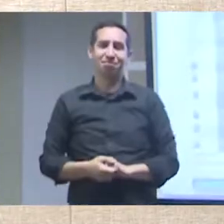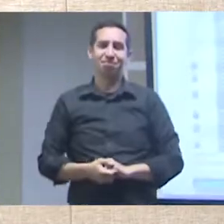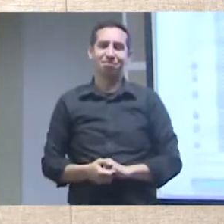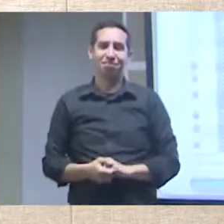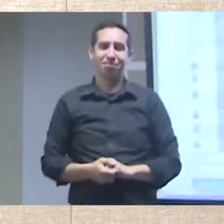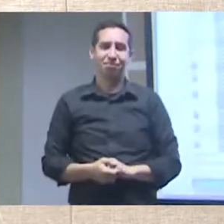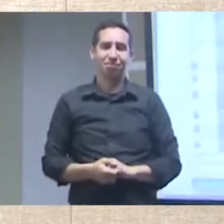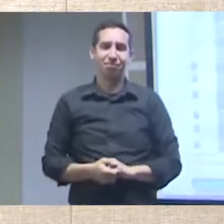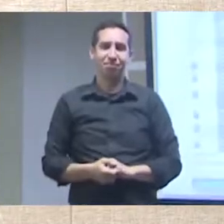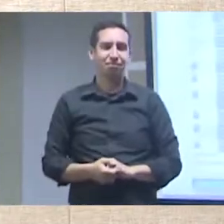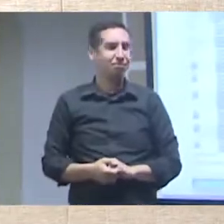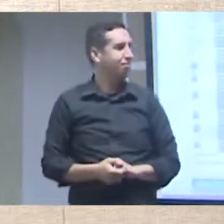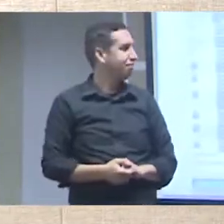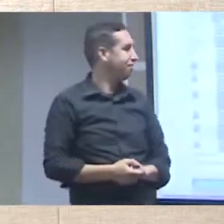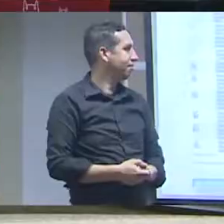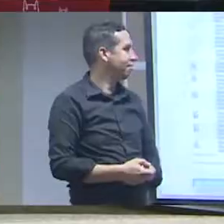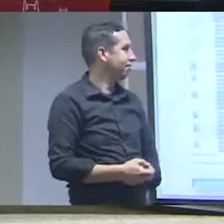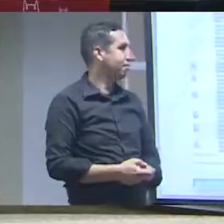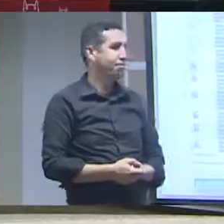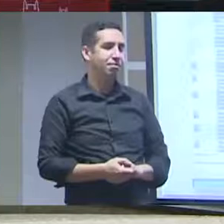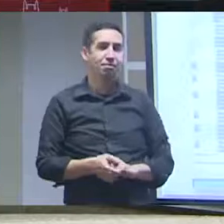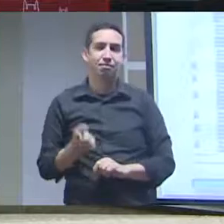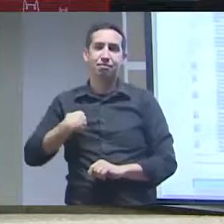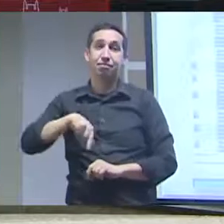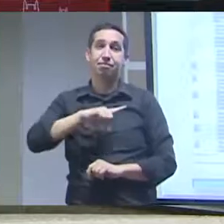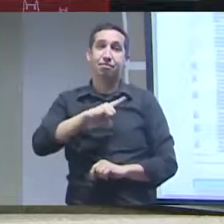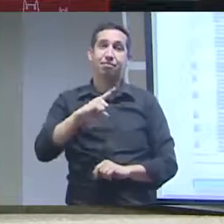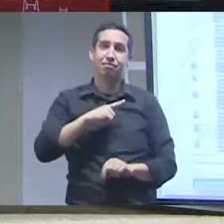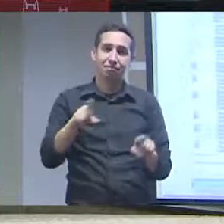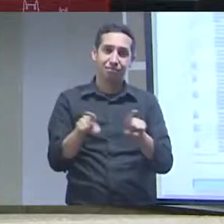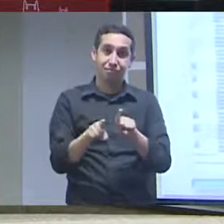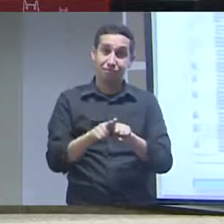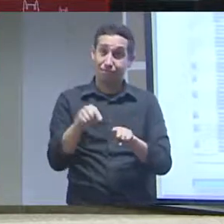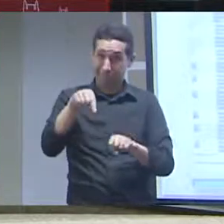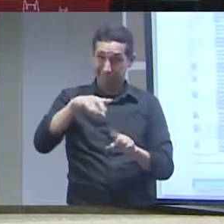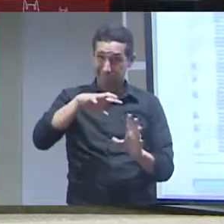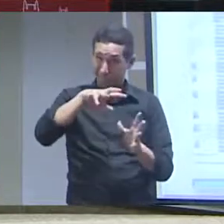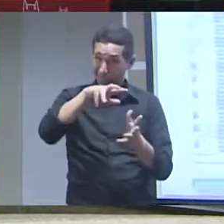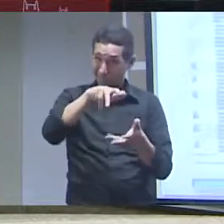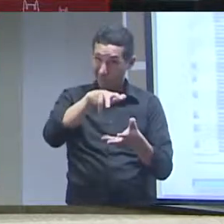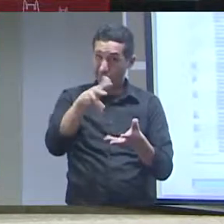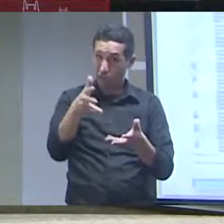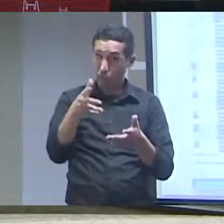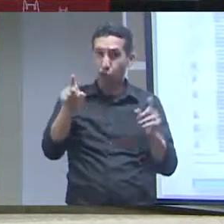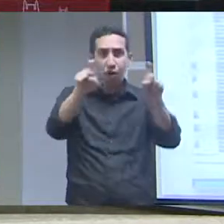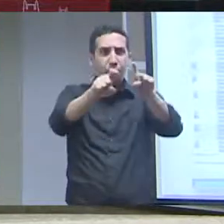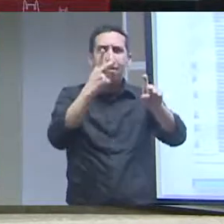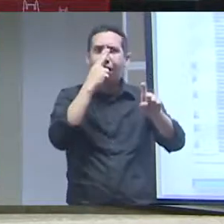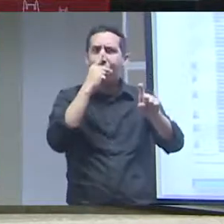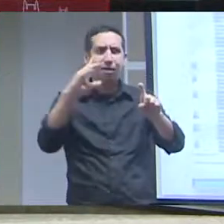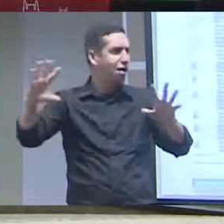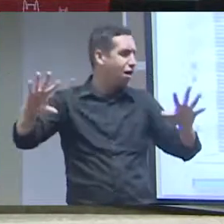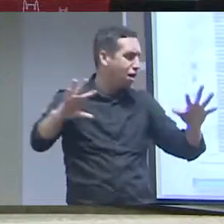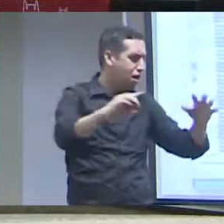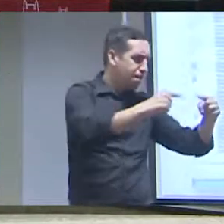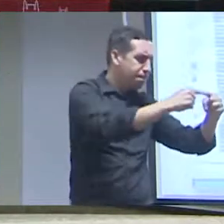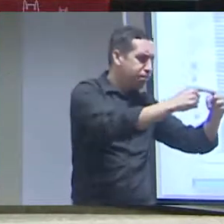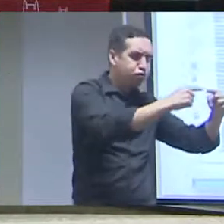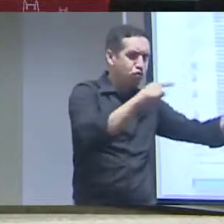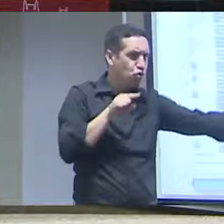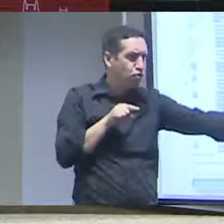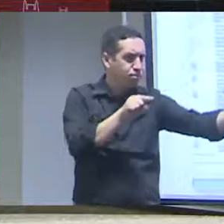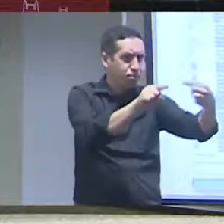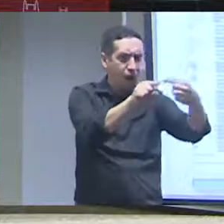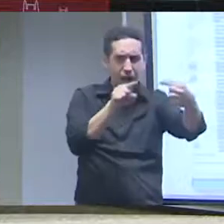áreas prioritárias para a conservação e na verdade todos os dados produzidos vão morar aí nesse repositório espacialmente